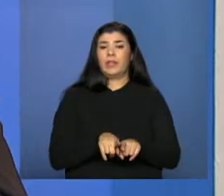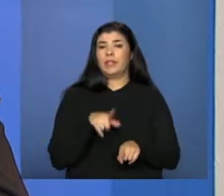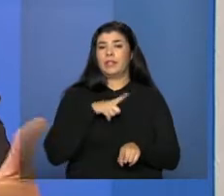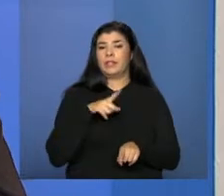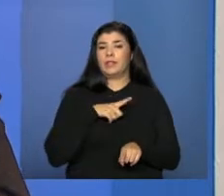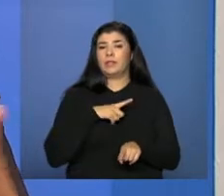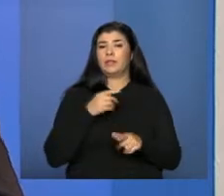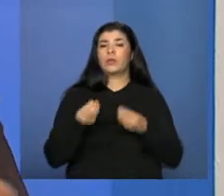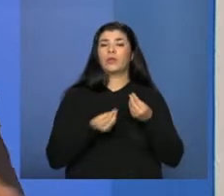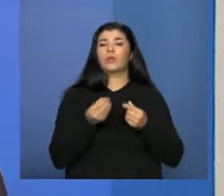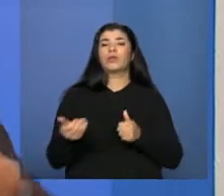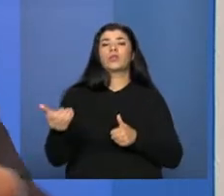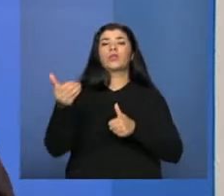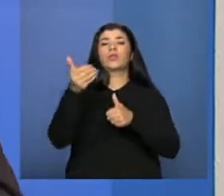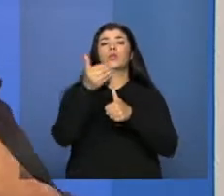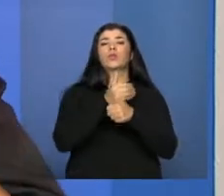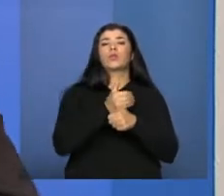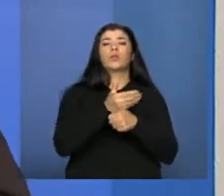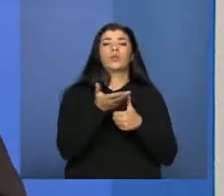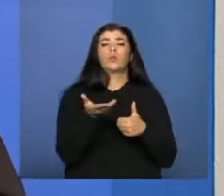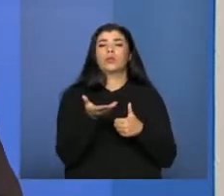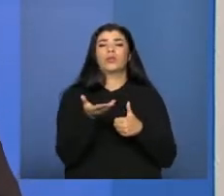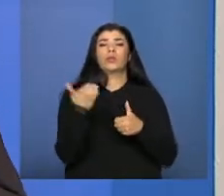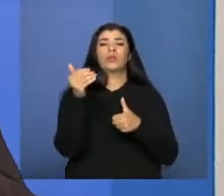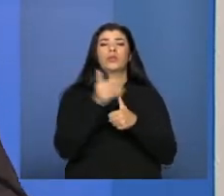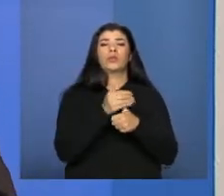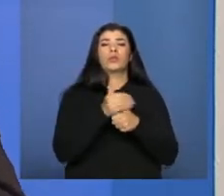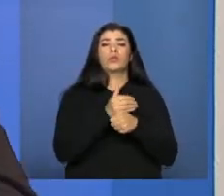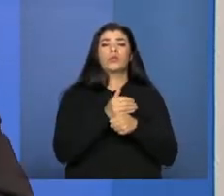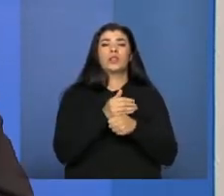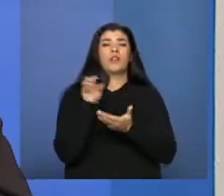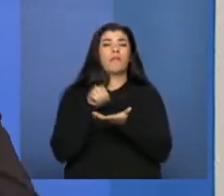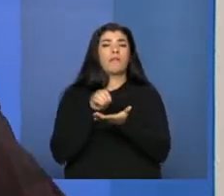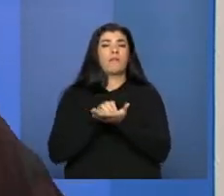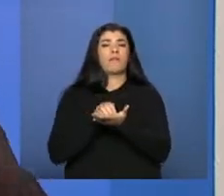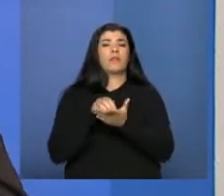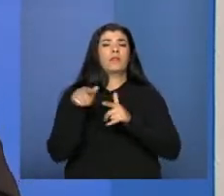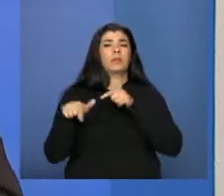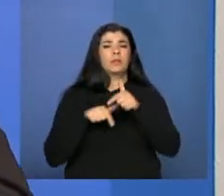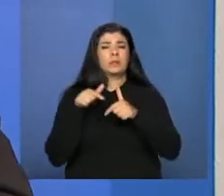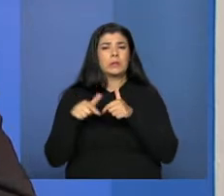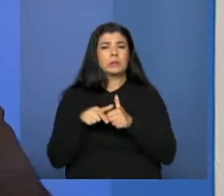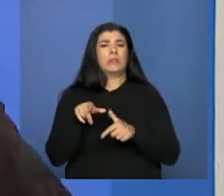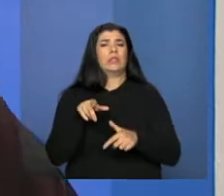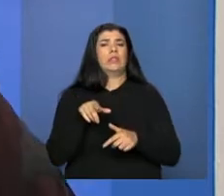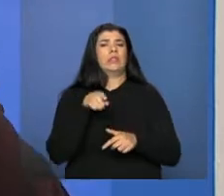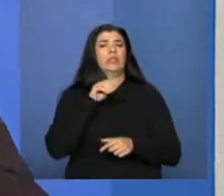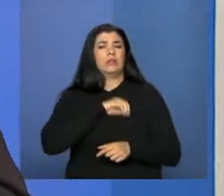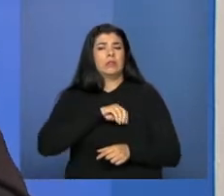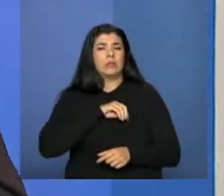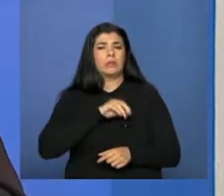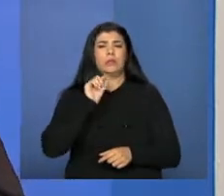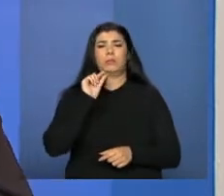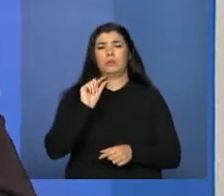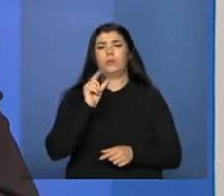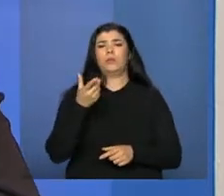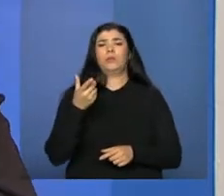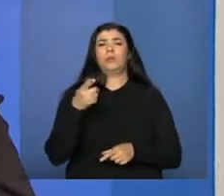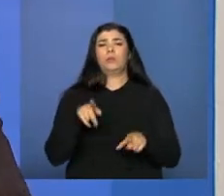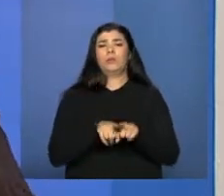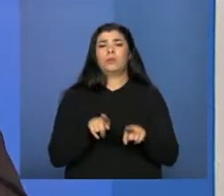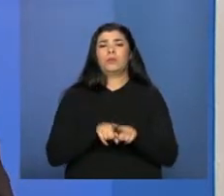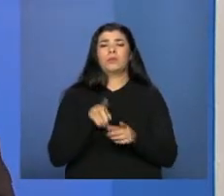substituir uma mão uma força de trabalho precária, com baixos salários, sem qualificação,